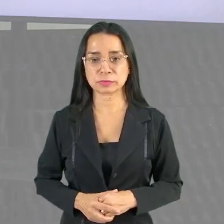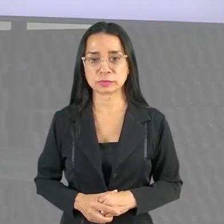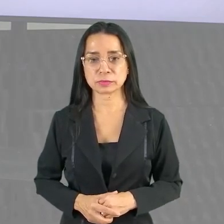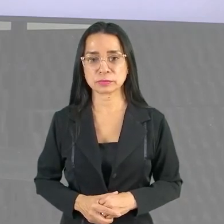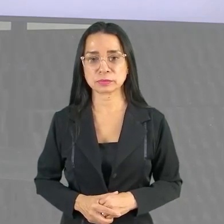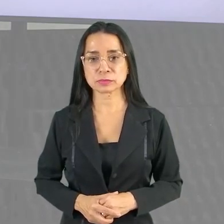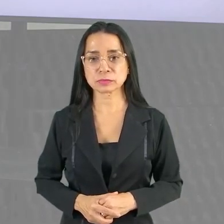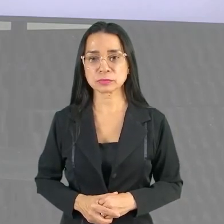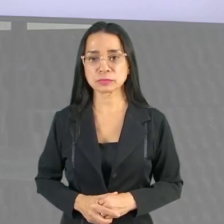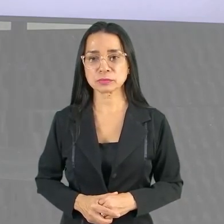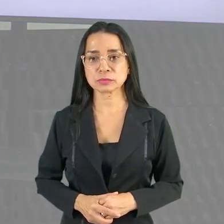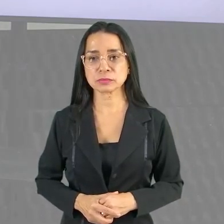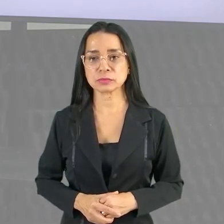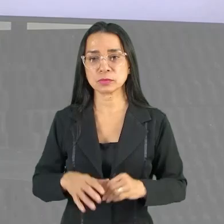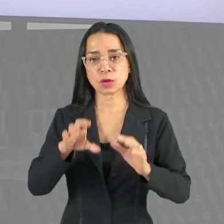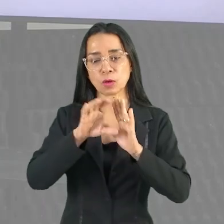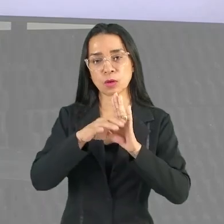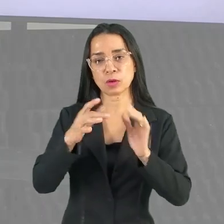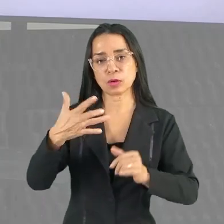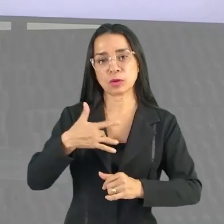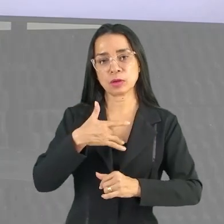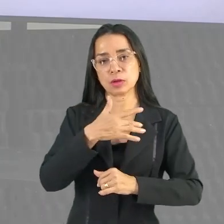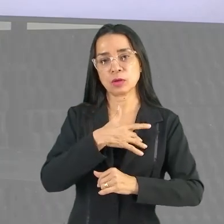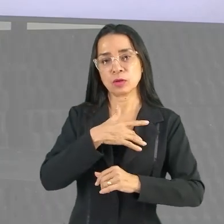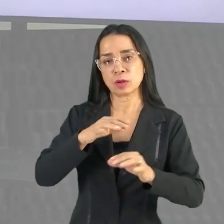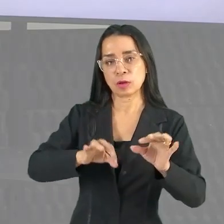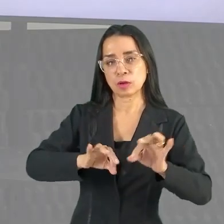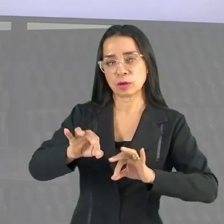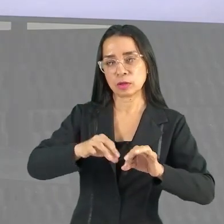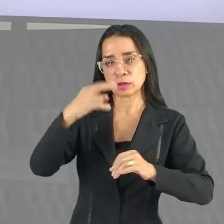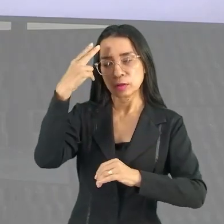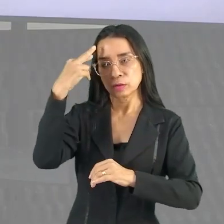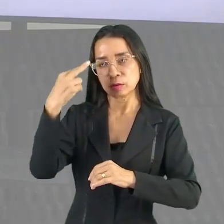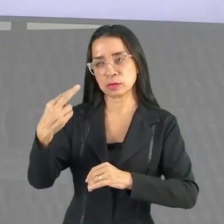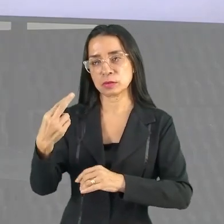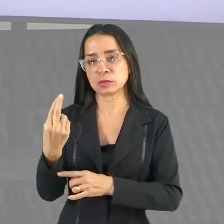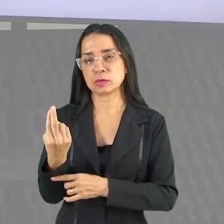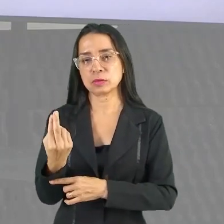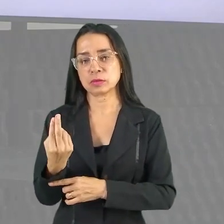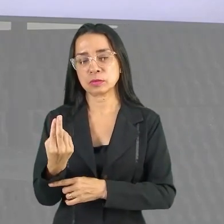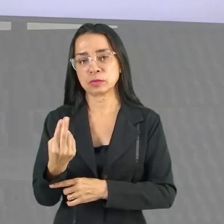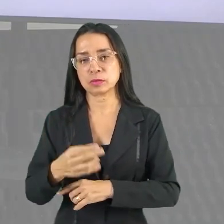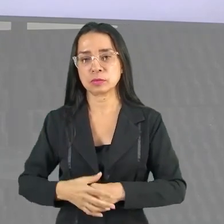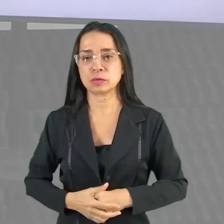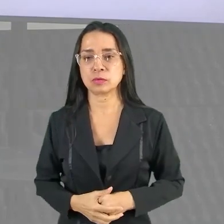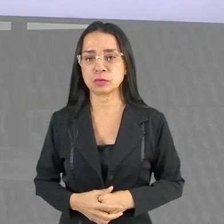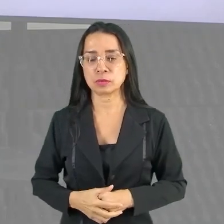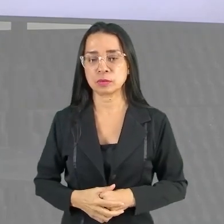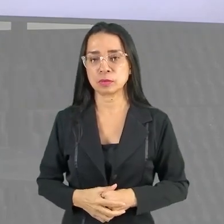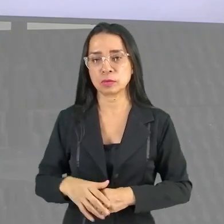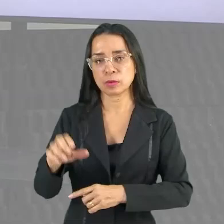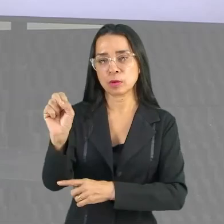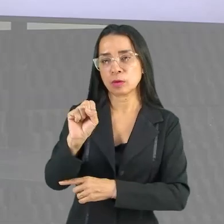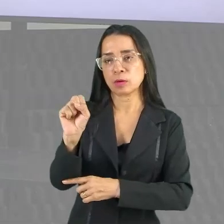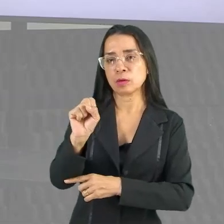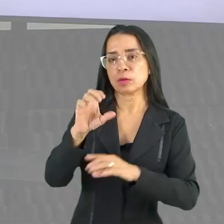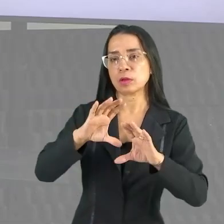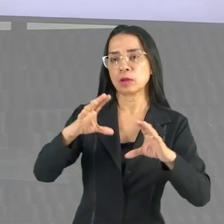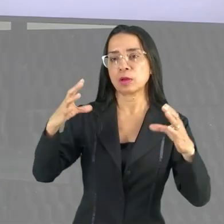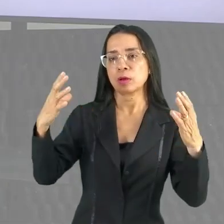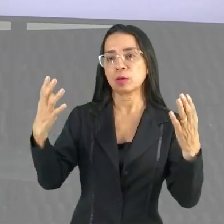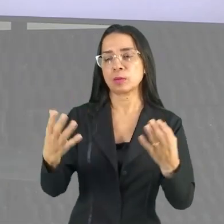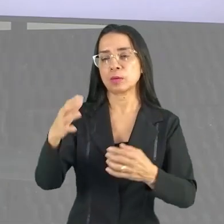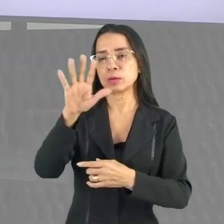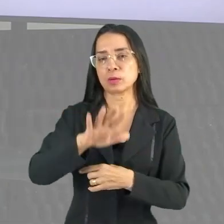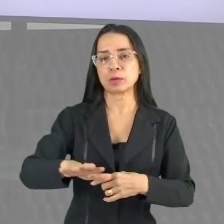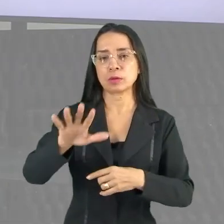Vamos lá, o conceito de saúde formulado na histórica 8ª Conferência Nacional de